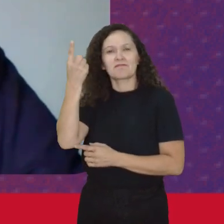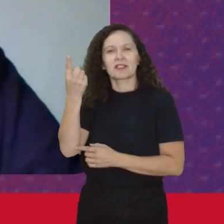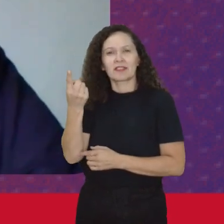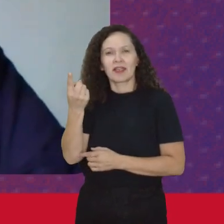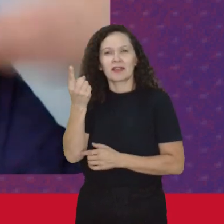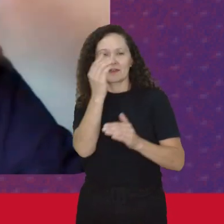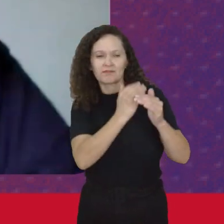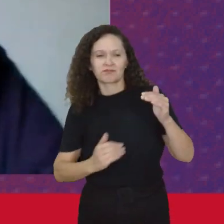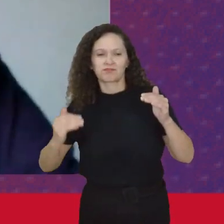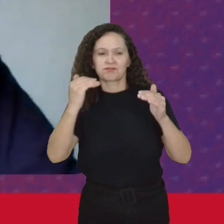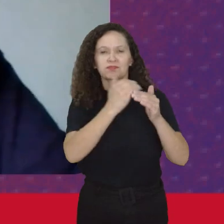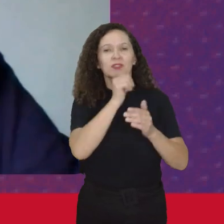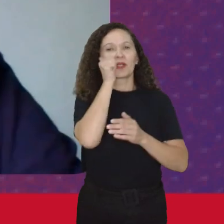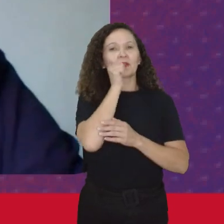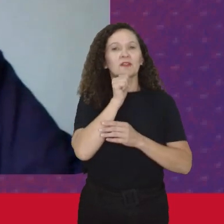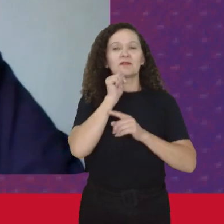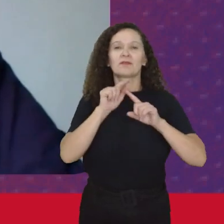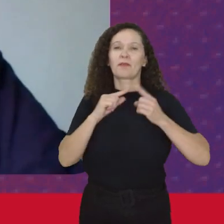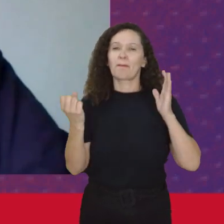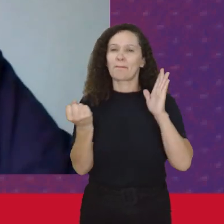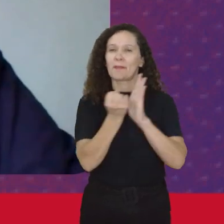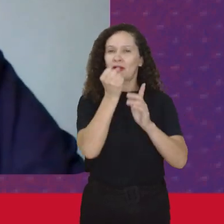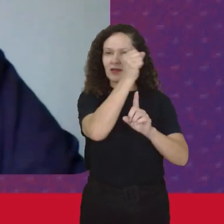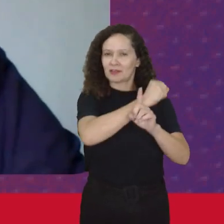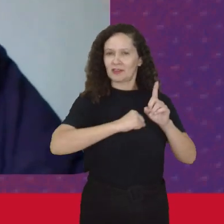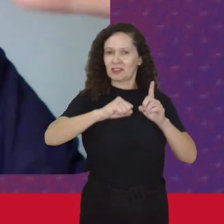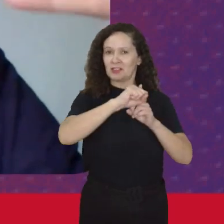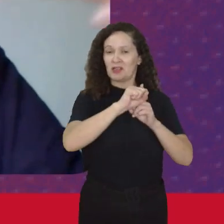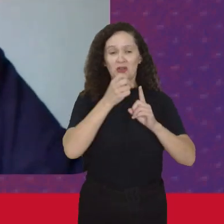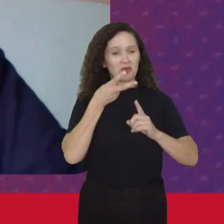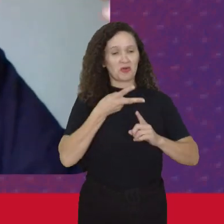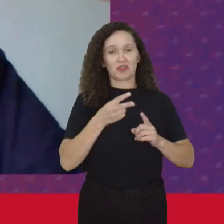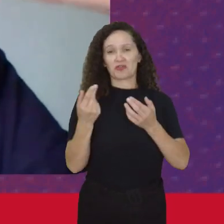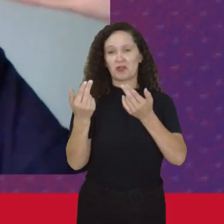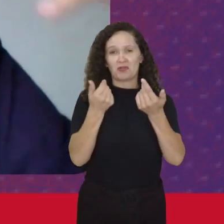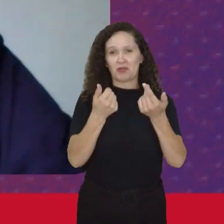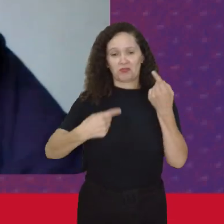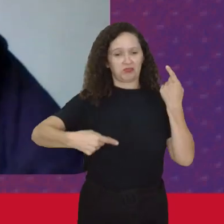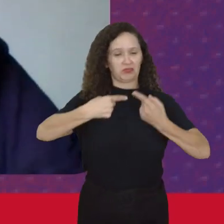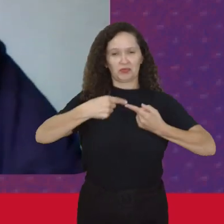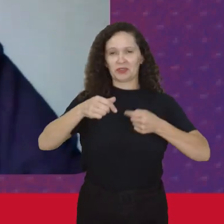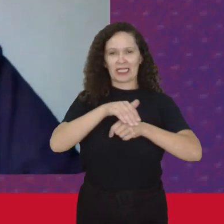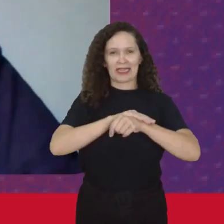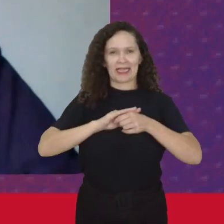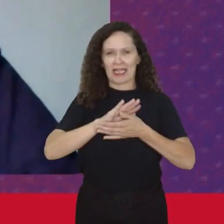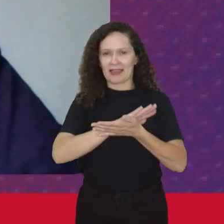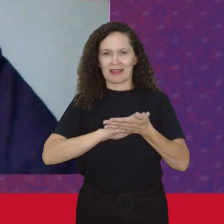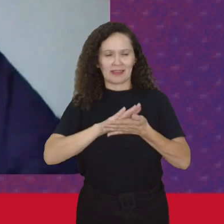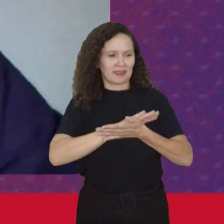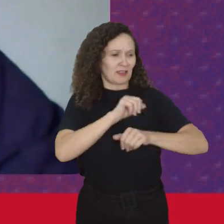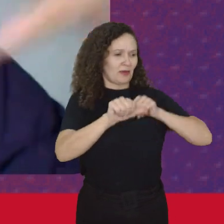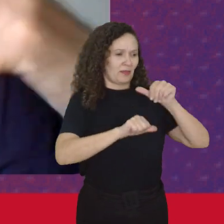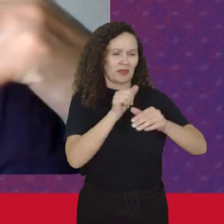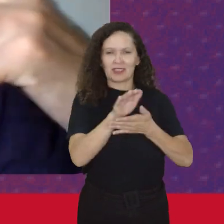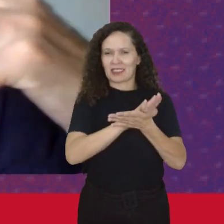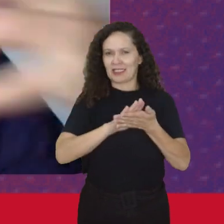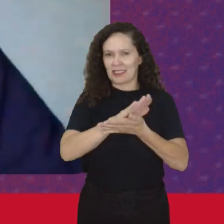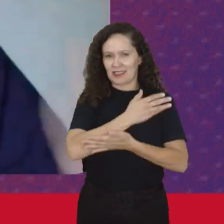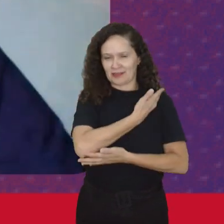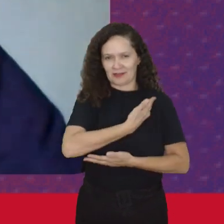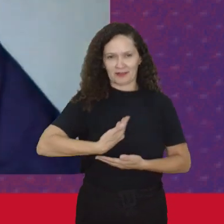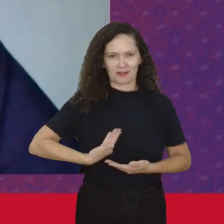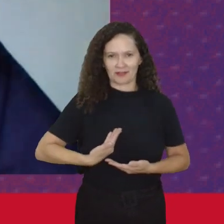igualdade Para as mulheres No marco Da sociedade Tal como ela está Sem uma discussão De mudar O modelo Ou de